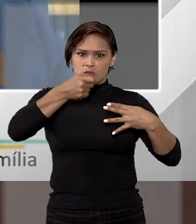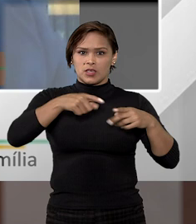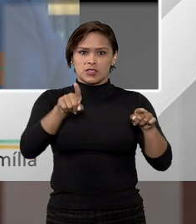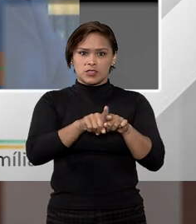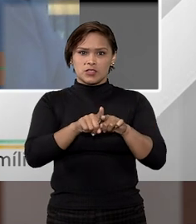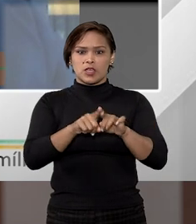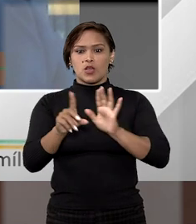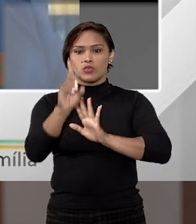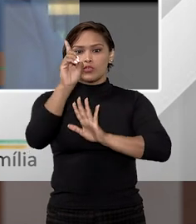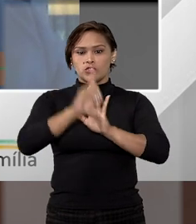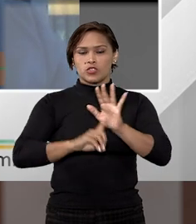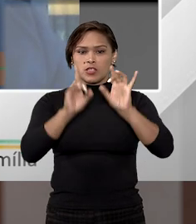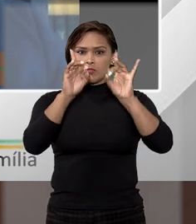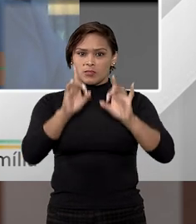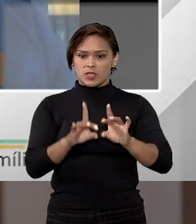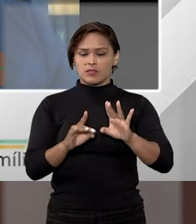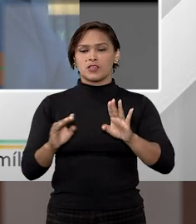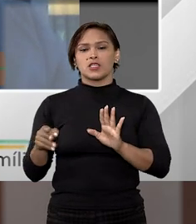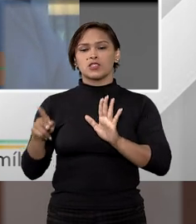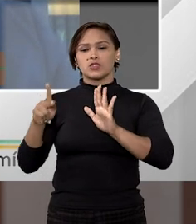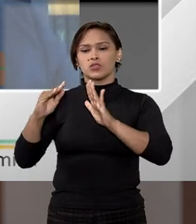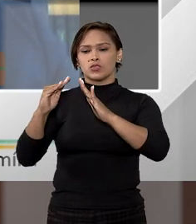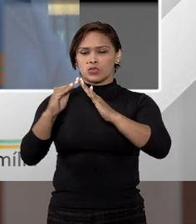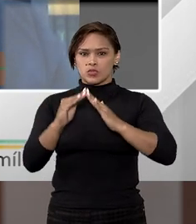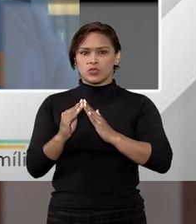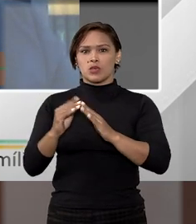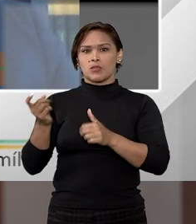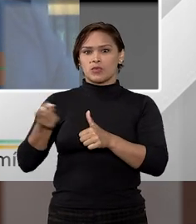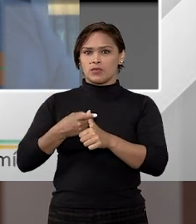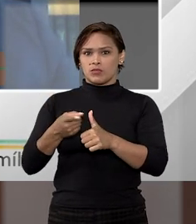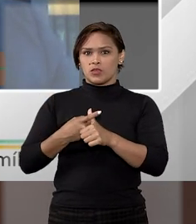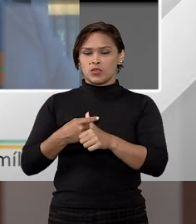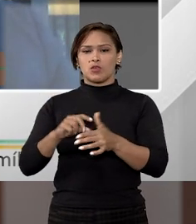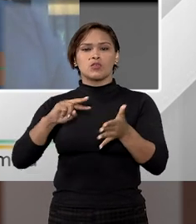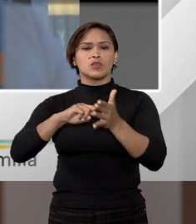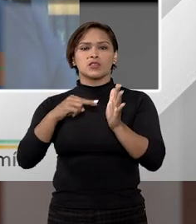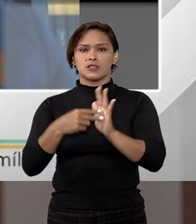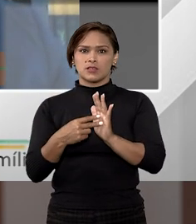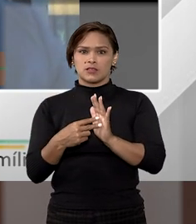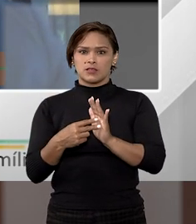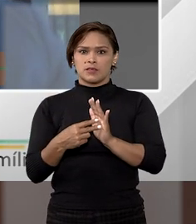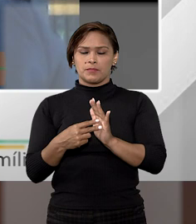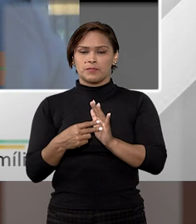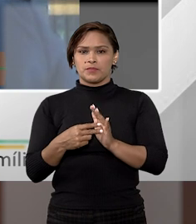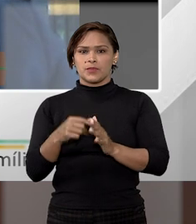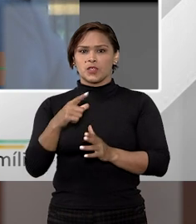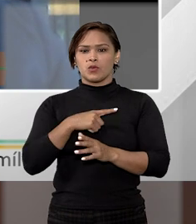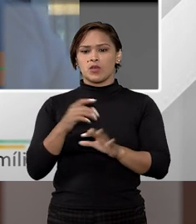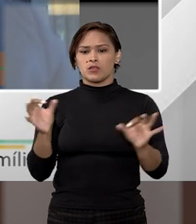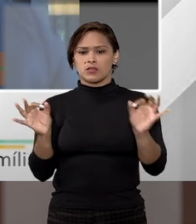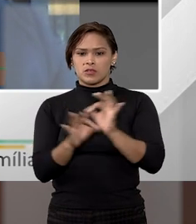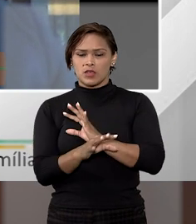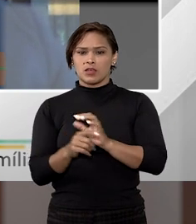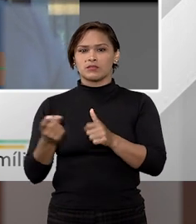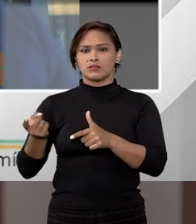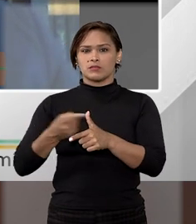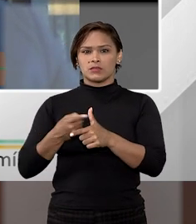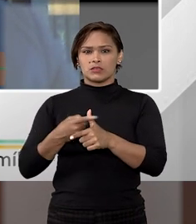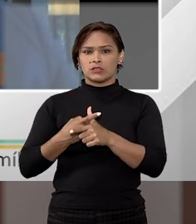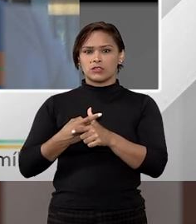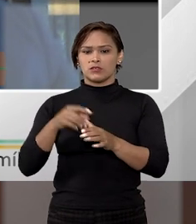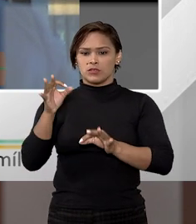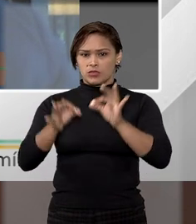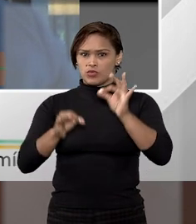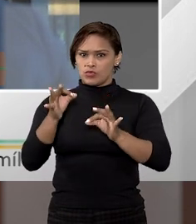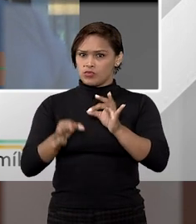ele adquire um direito de preferência sobre um determinado bem do devedor. O significa isso? Quando há uma execução de uma dívida em